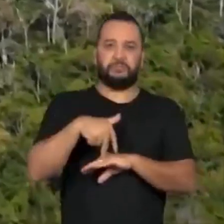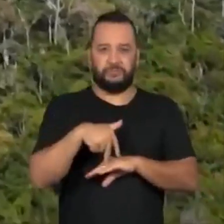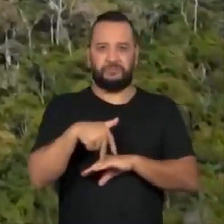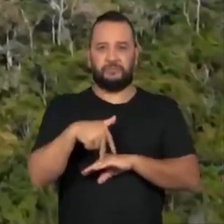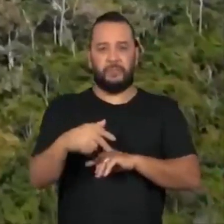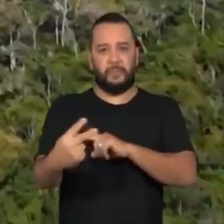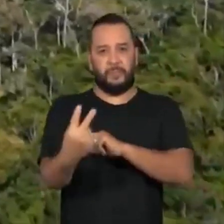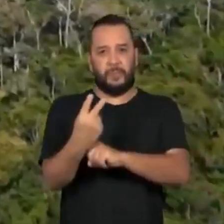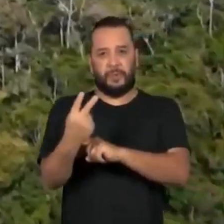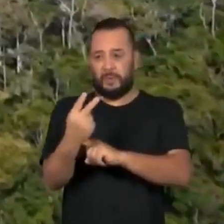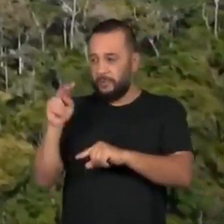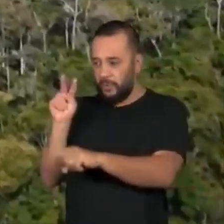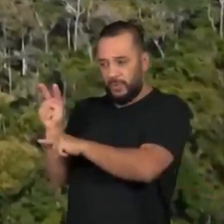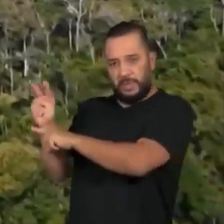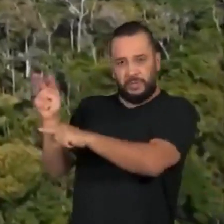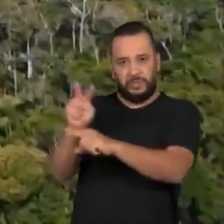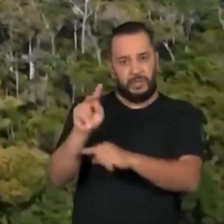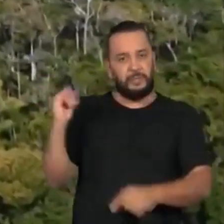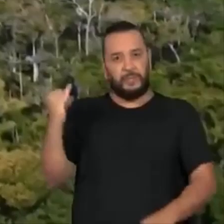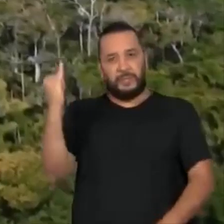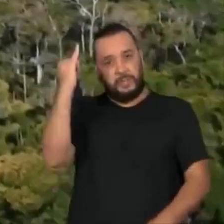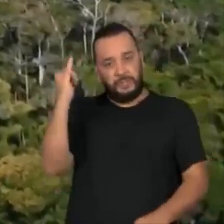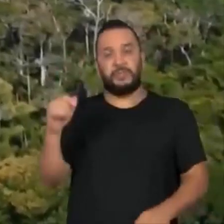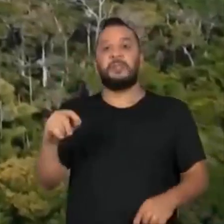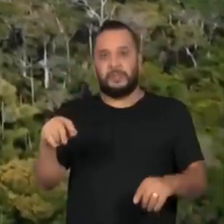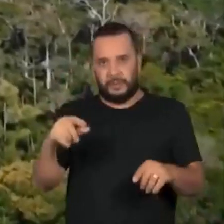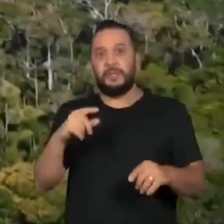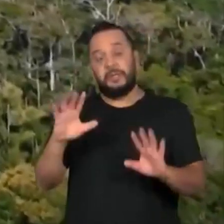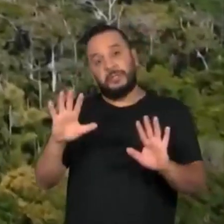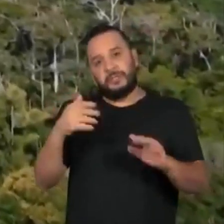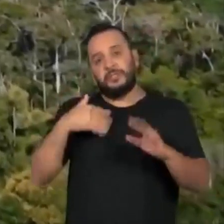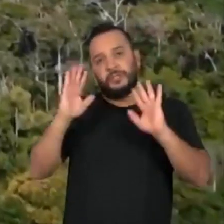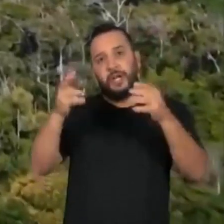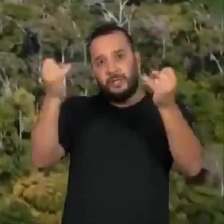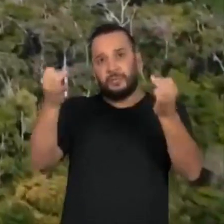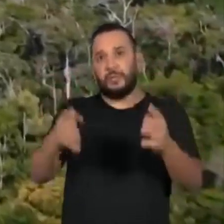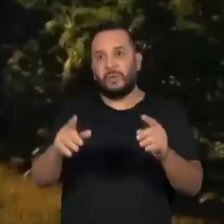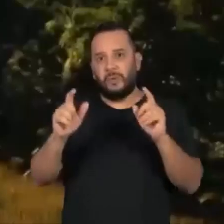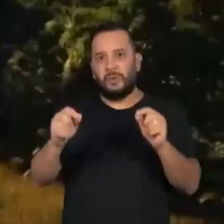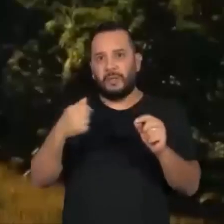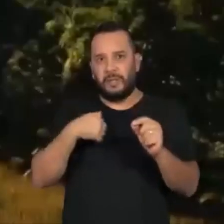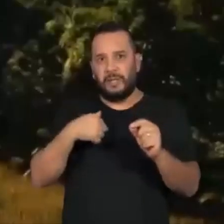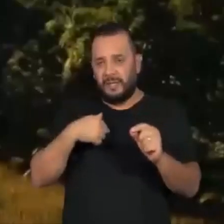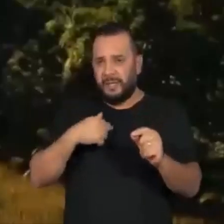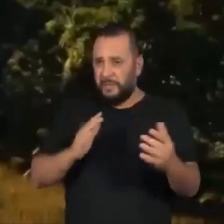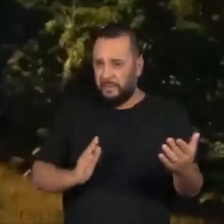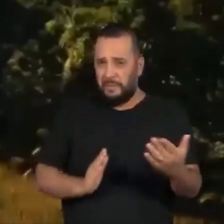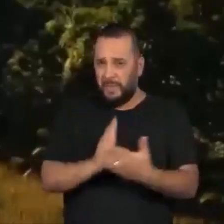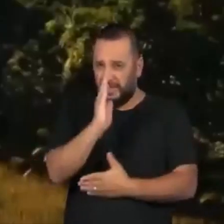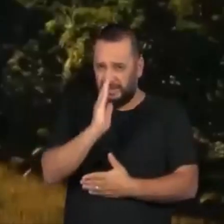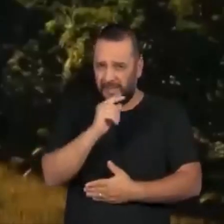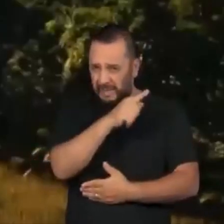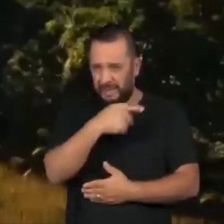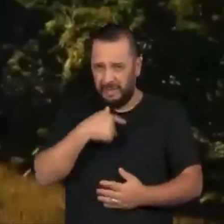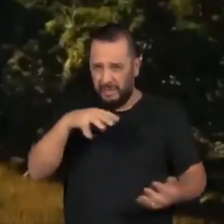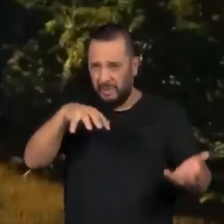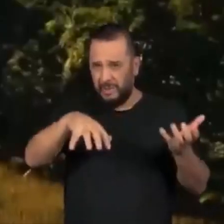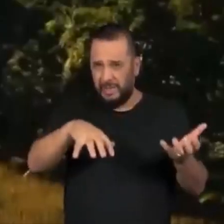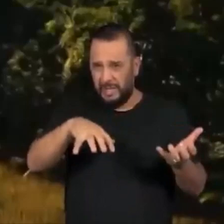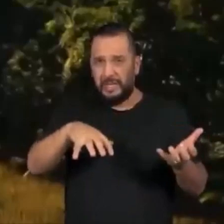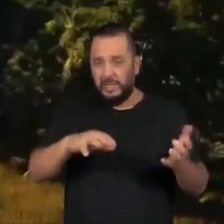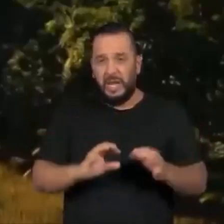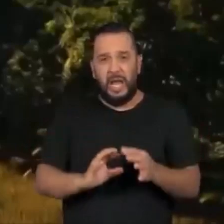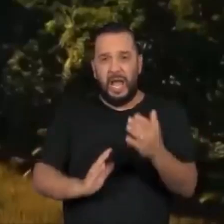ambientalistas e ativistas também reagiram ao que classificam de boiadas que o Congresso Nacional deixou